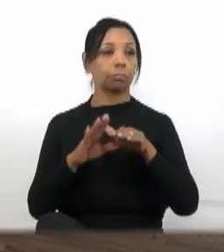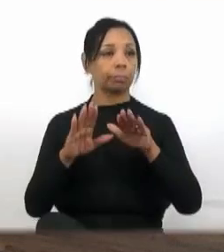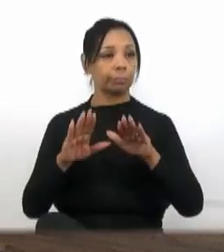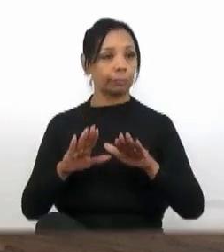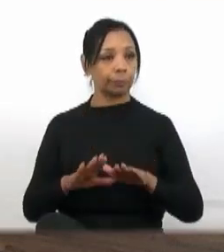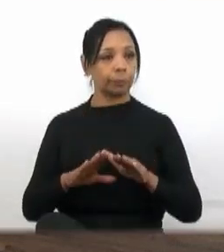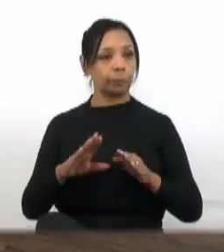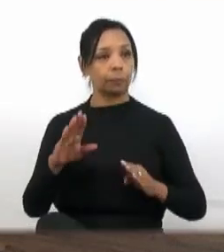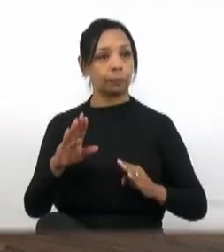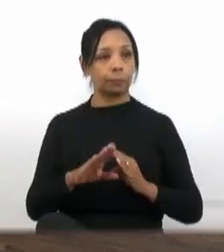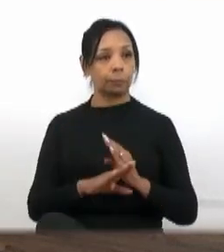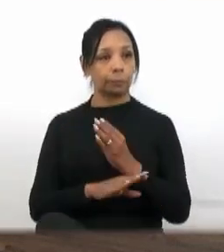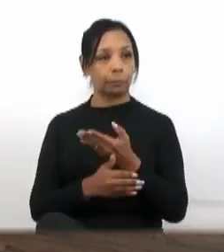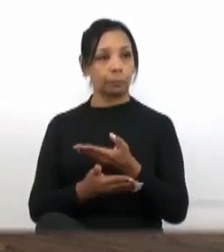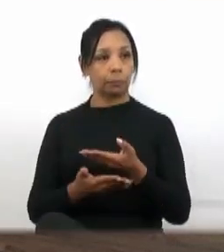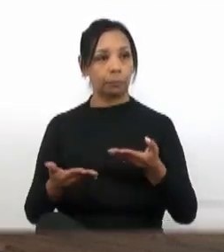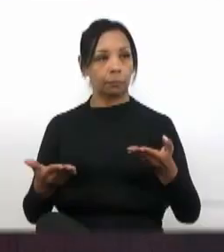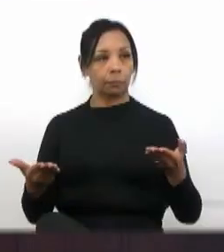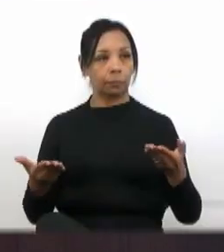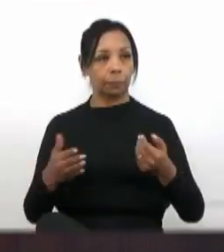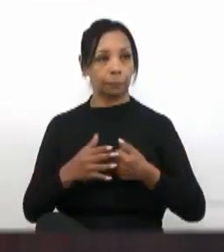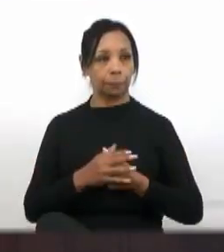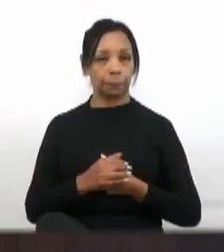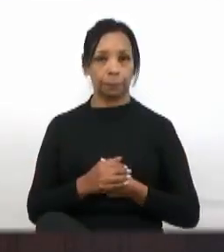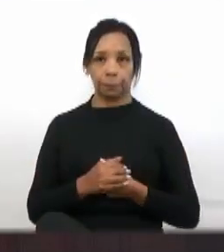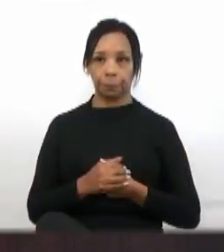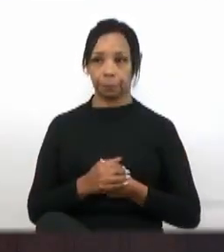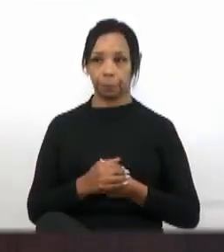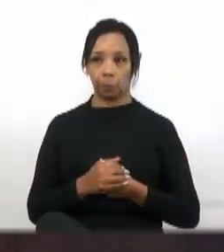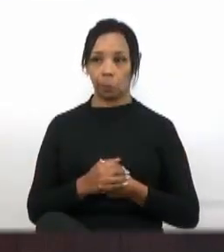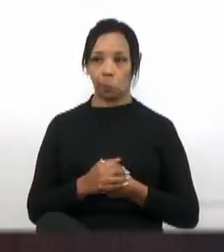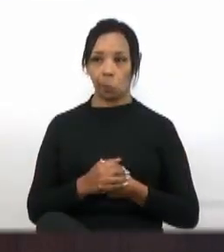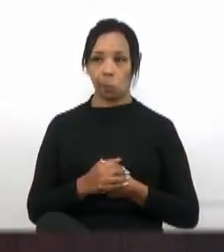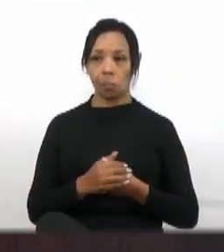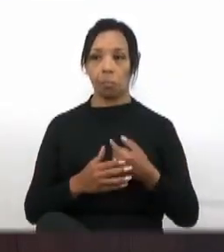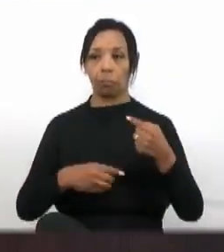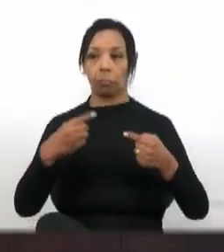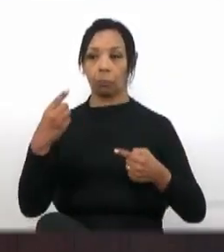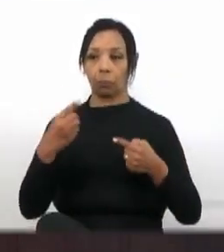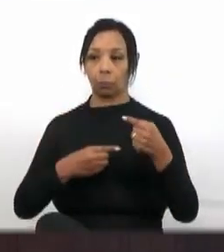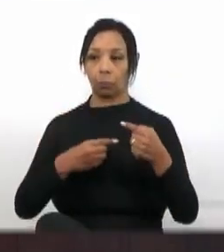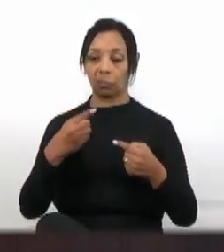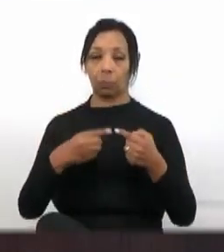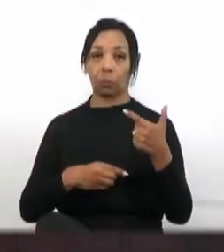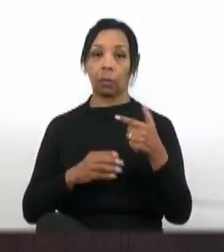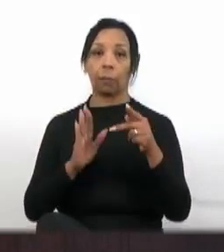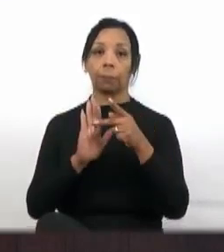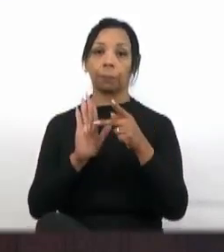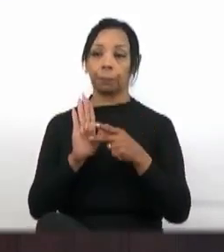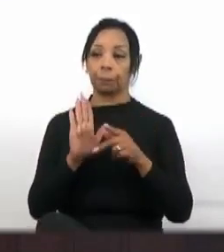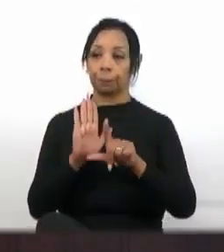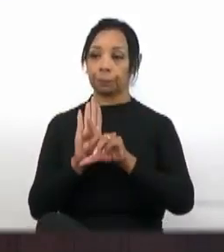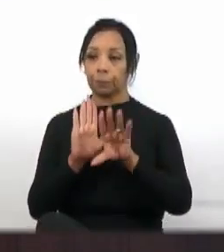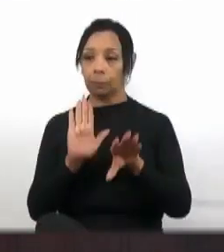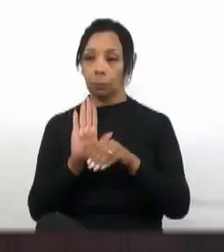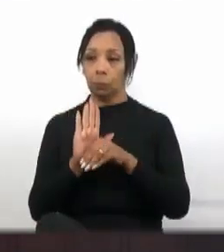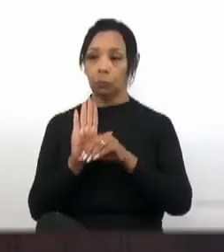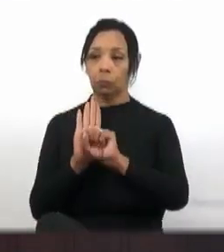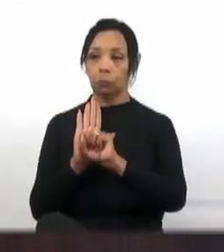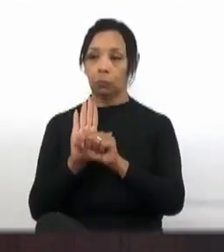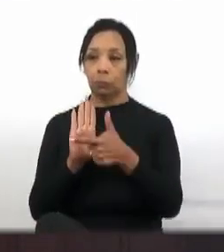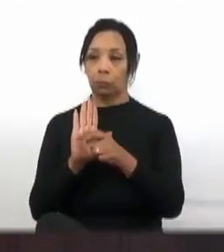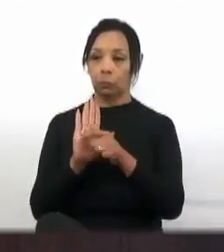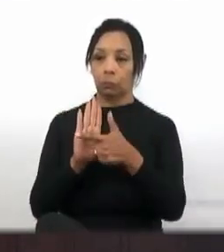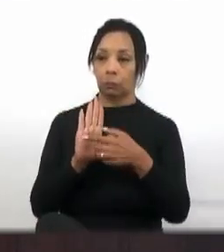pionês, como estão. Está aprovado. Para discussão e votação em segundo turno, o projeto de lei complementar nº 8 de 2024,